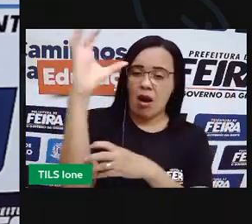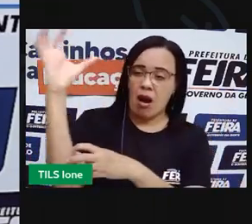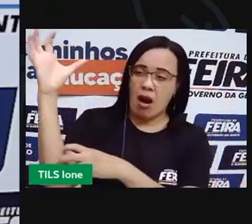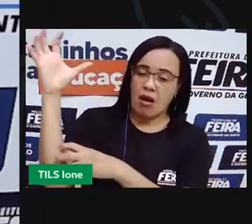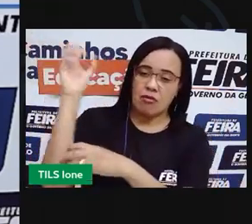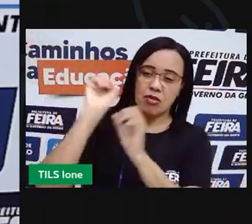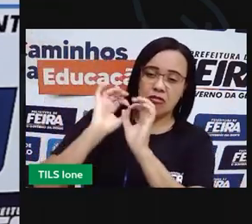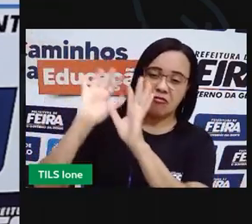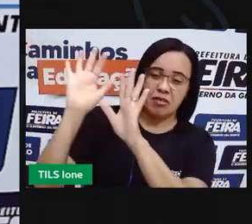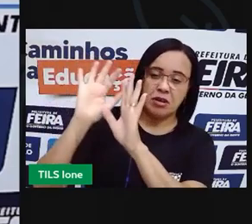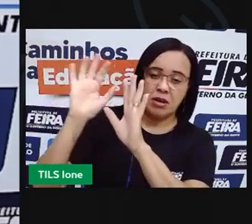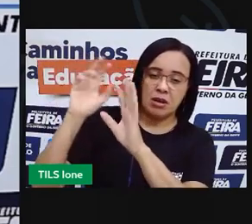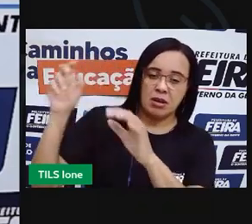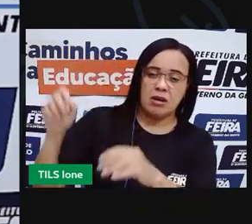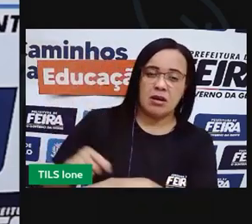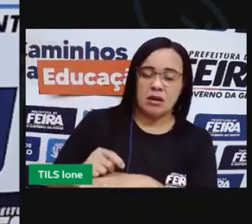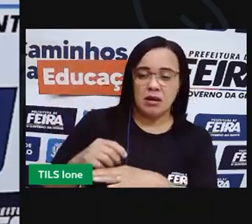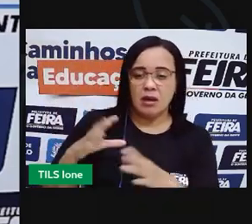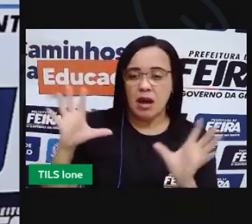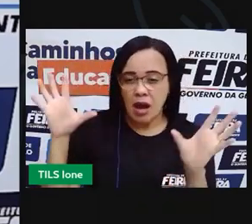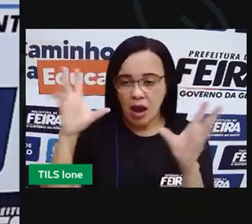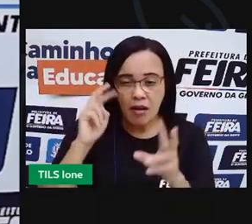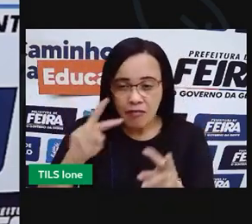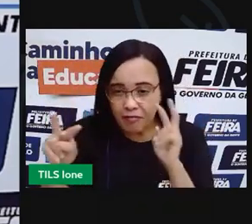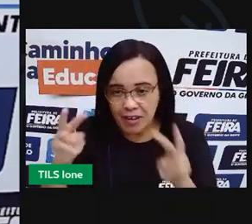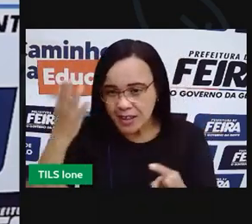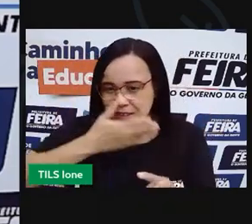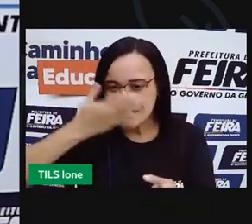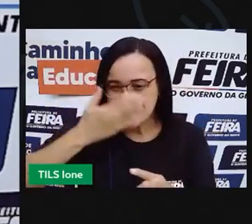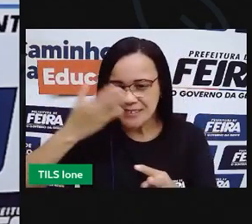da folhagem quase desaparece.